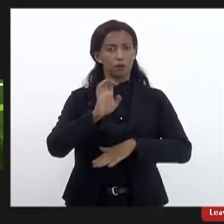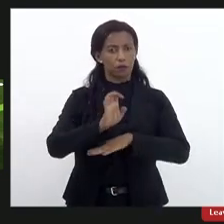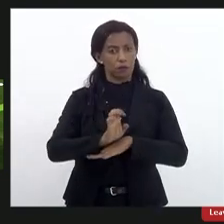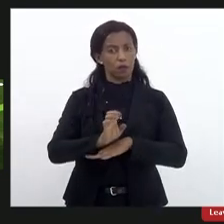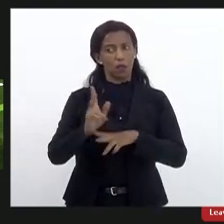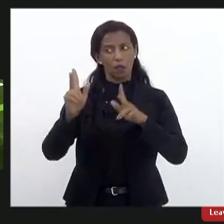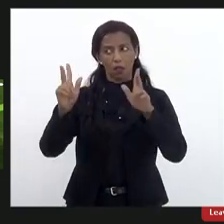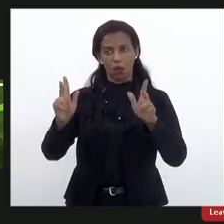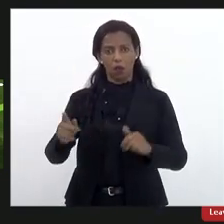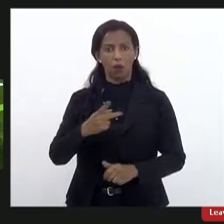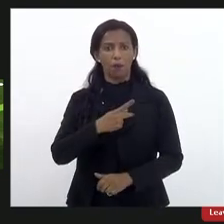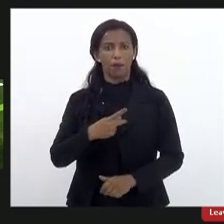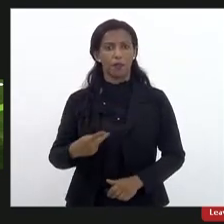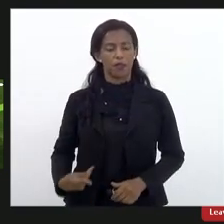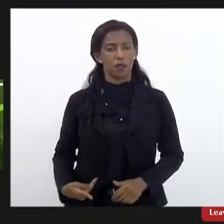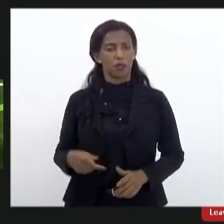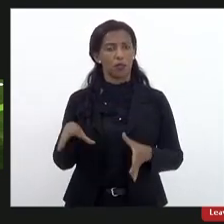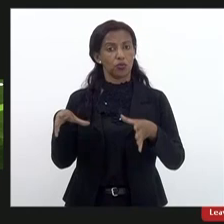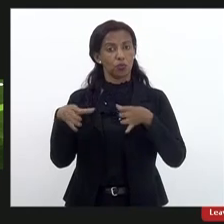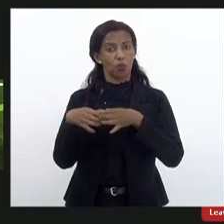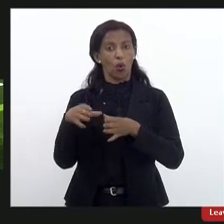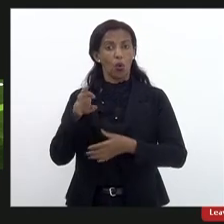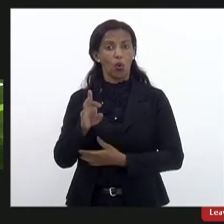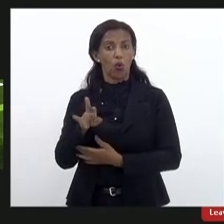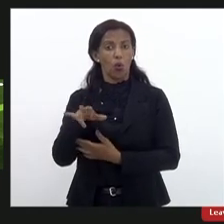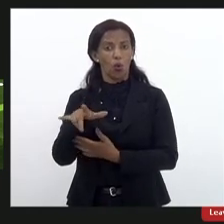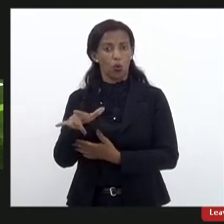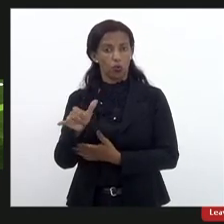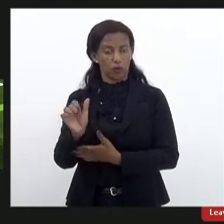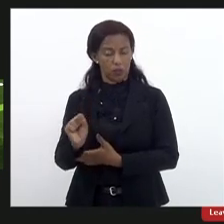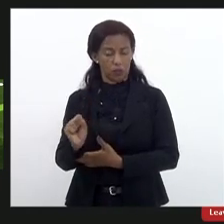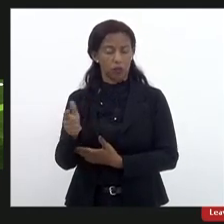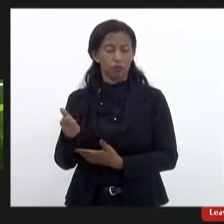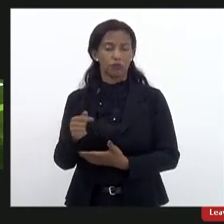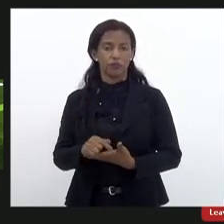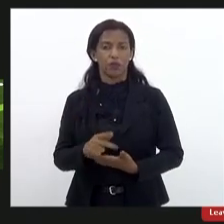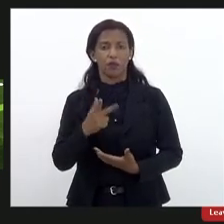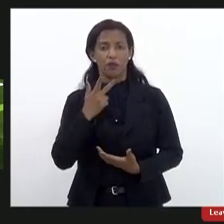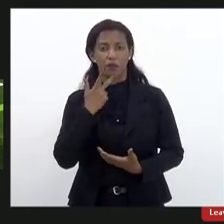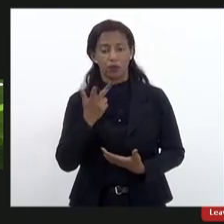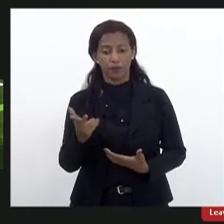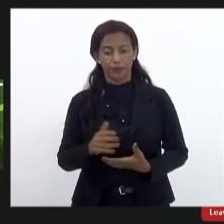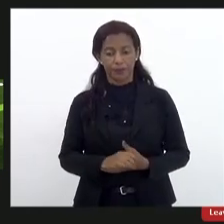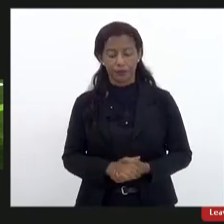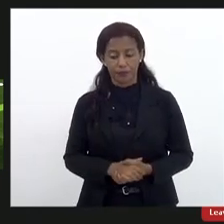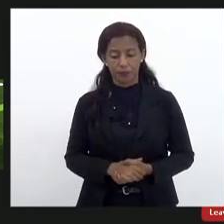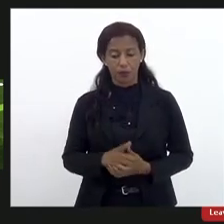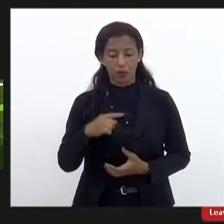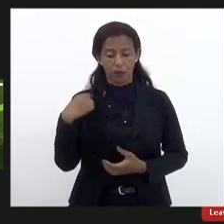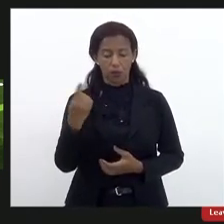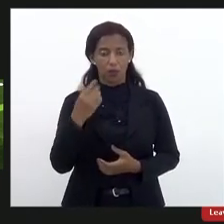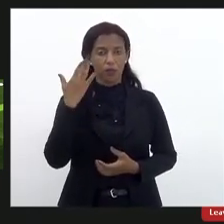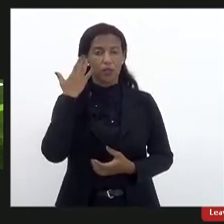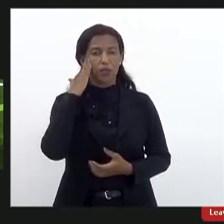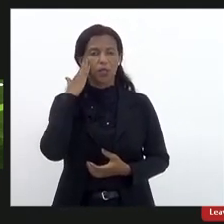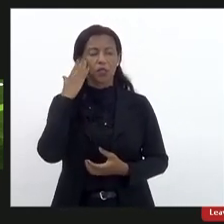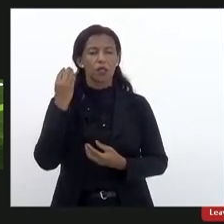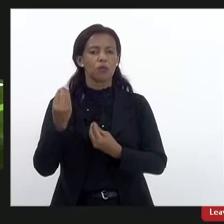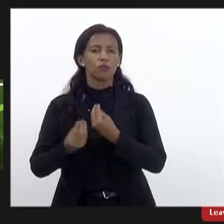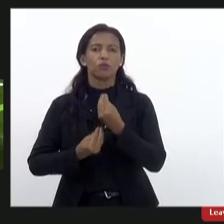presidente do Conselho, o Conselheiro Ricardo Tonassi, nós entendemos que como